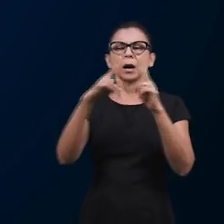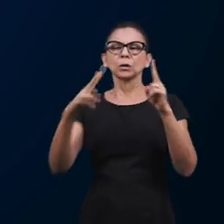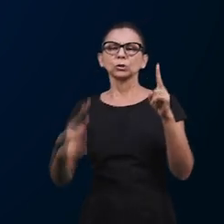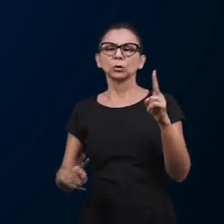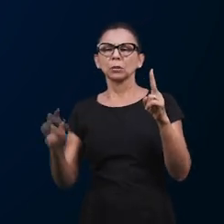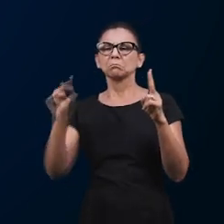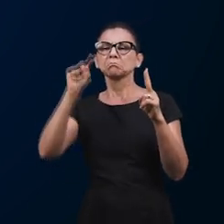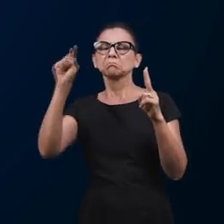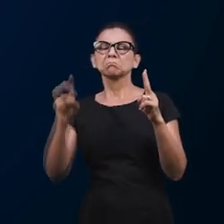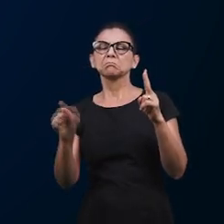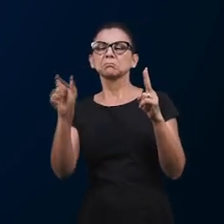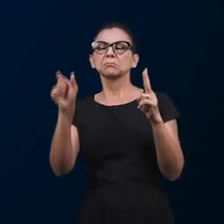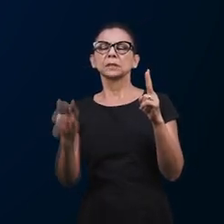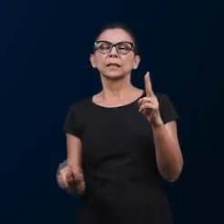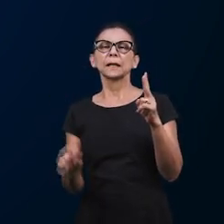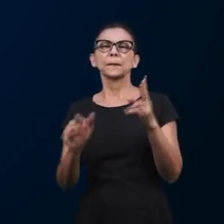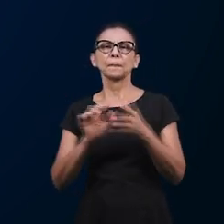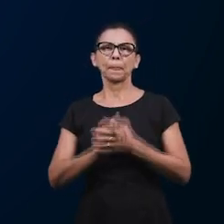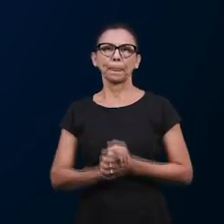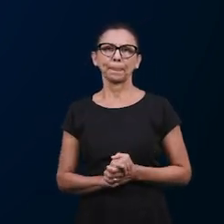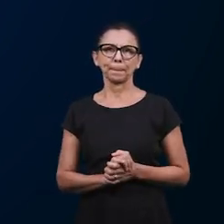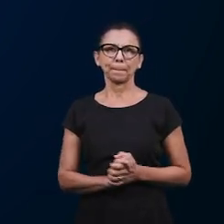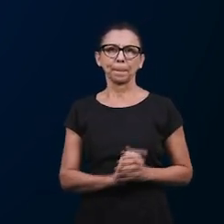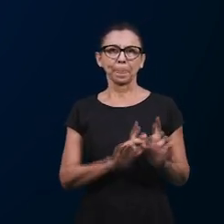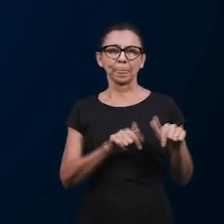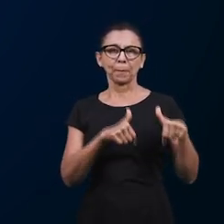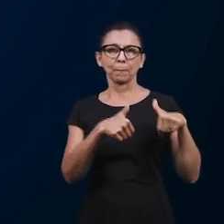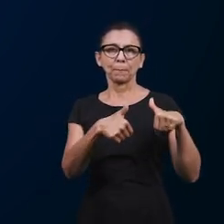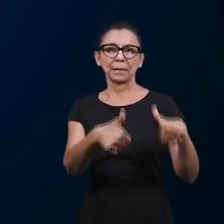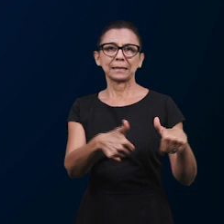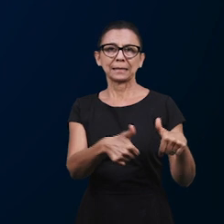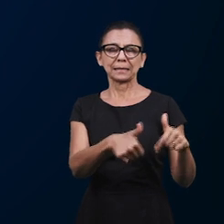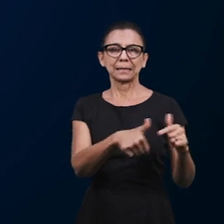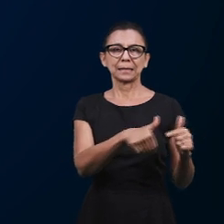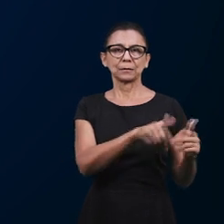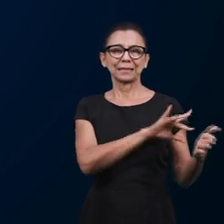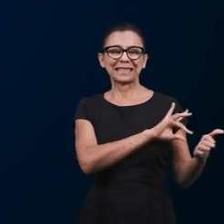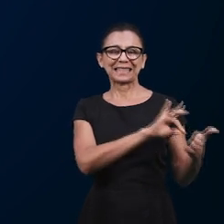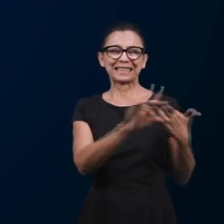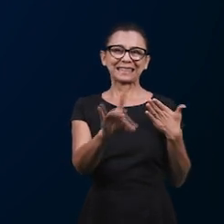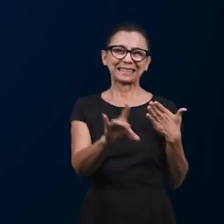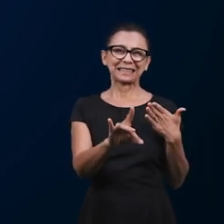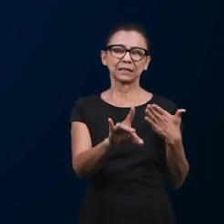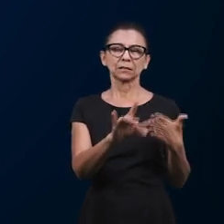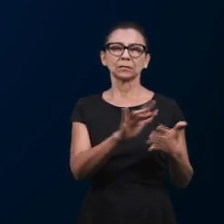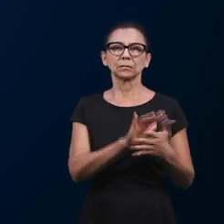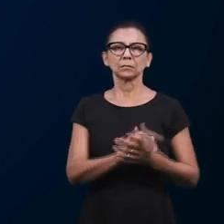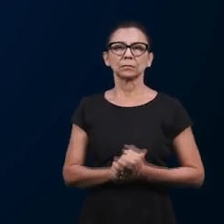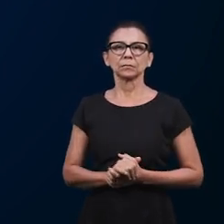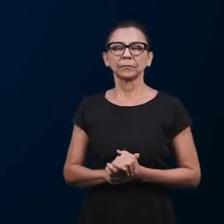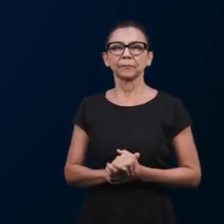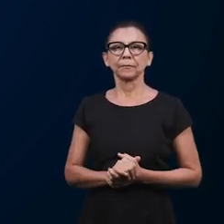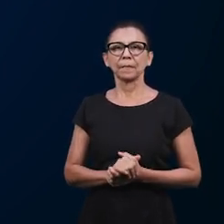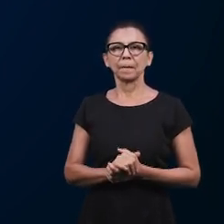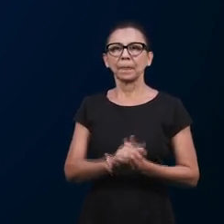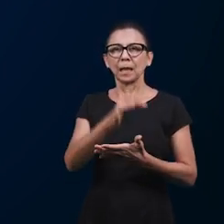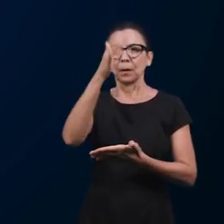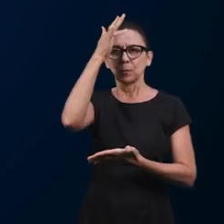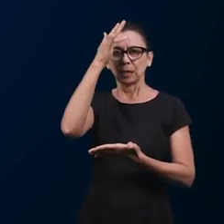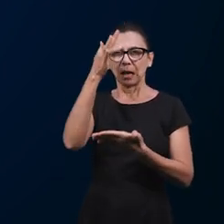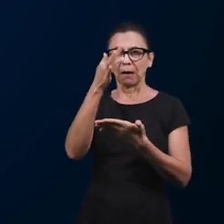sombra? Identificamos, irmãos, aqui que é a ação do maligno. Porque quando o homem coloca a fé nos